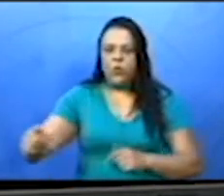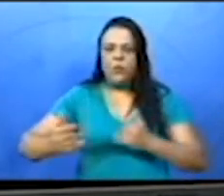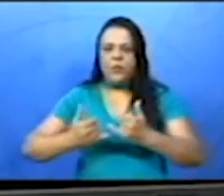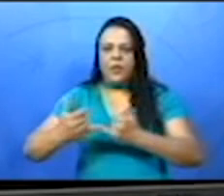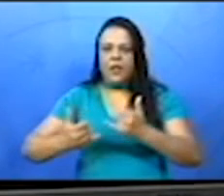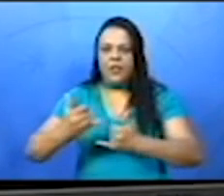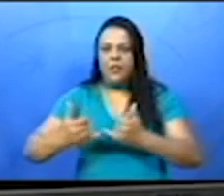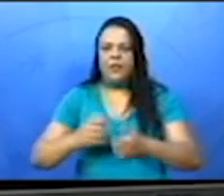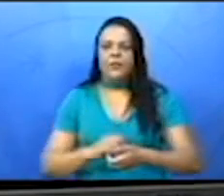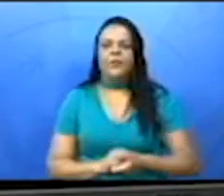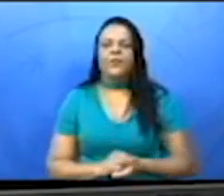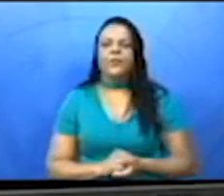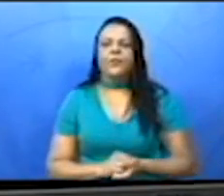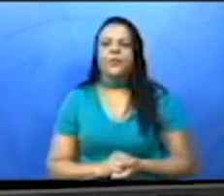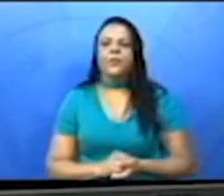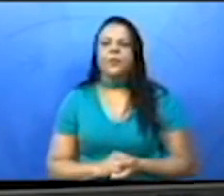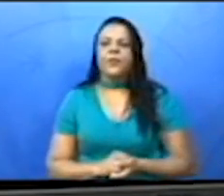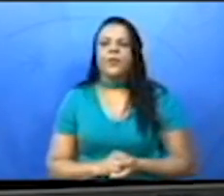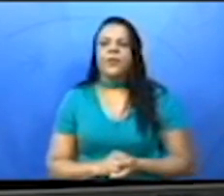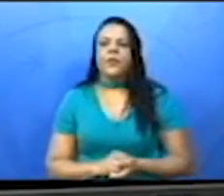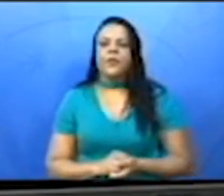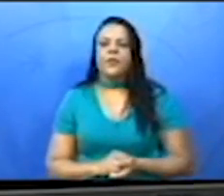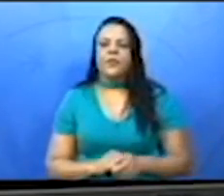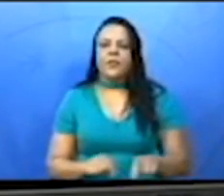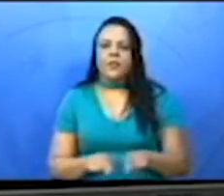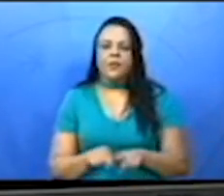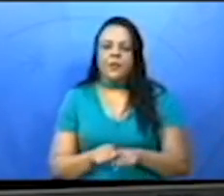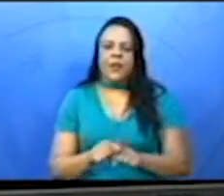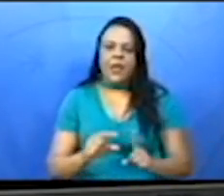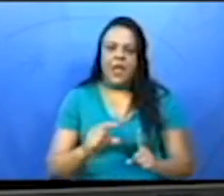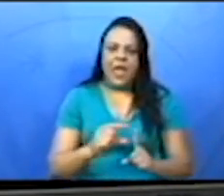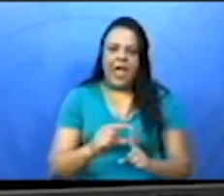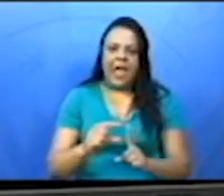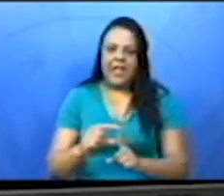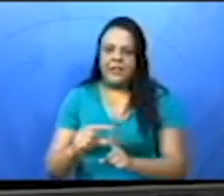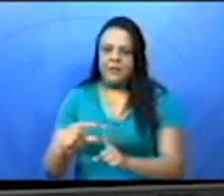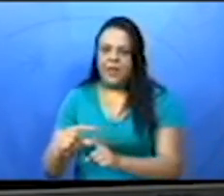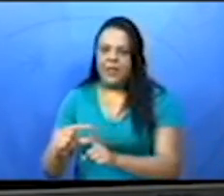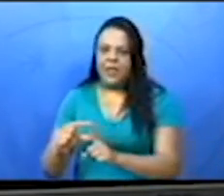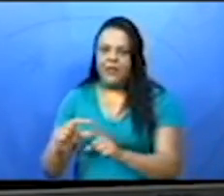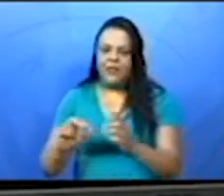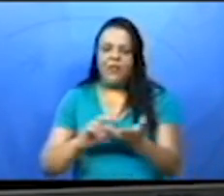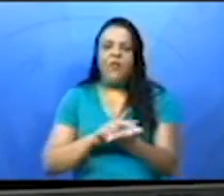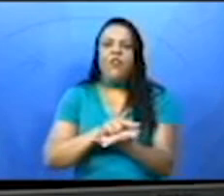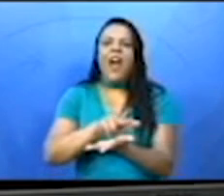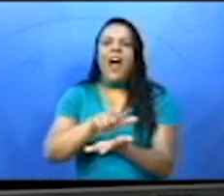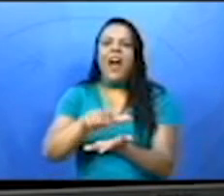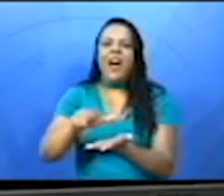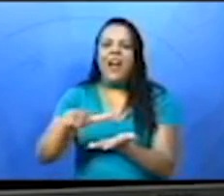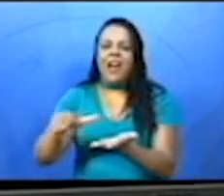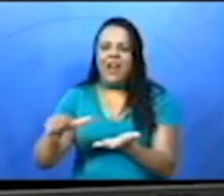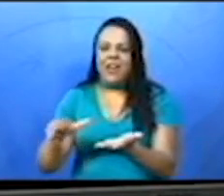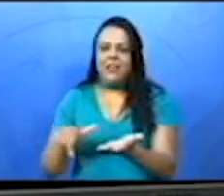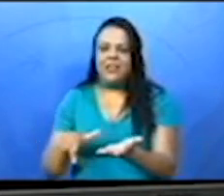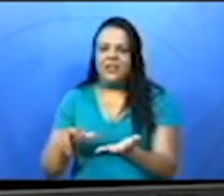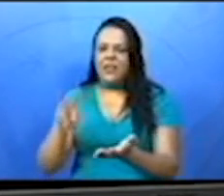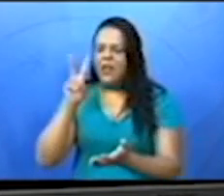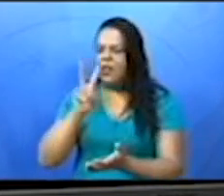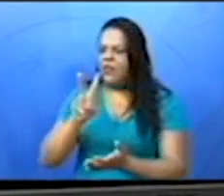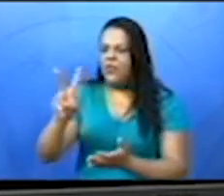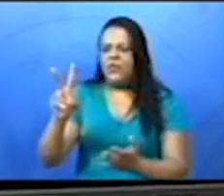Também vamos disponibilizar as palavras dentro de um banco de palavras para que você visualize